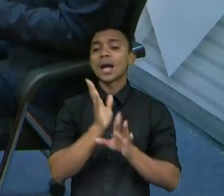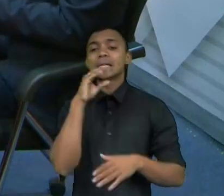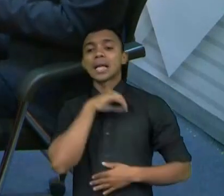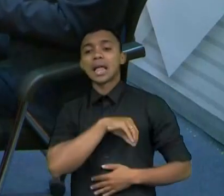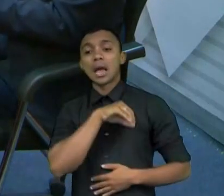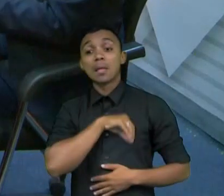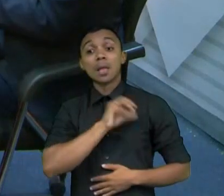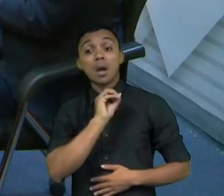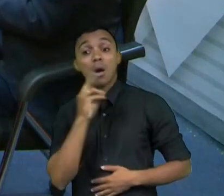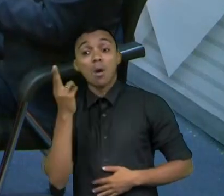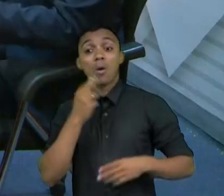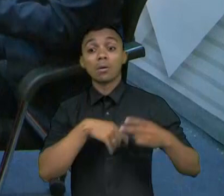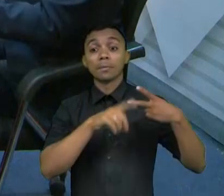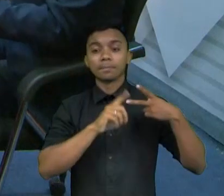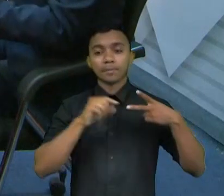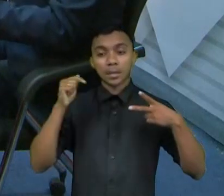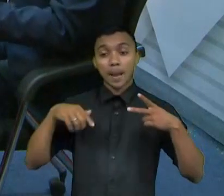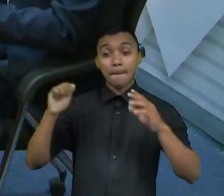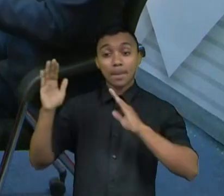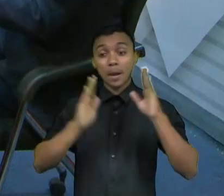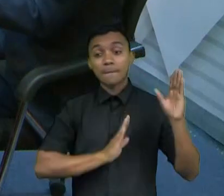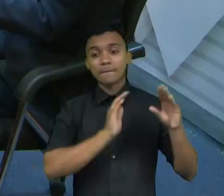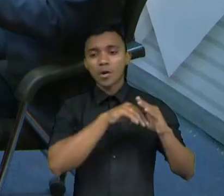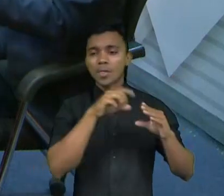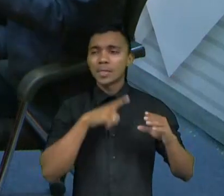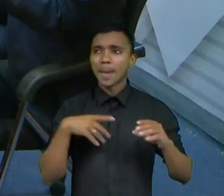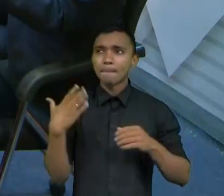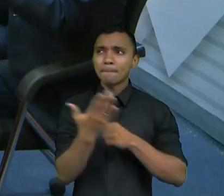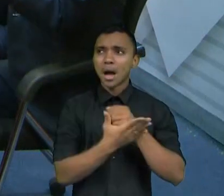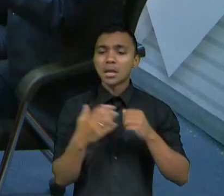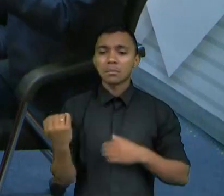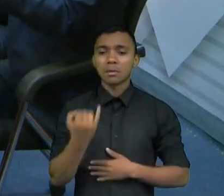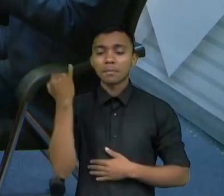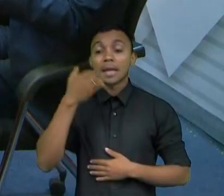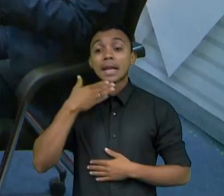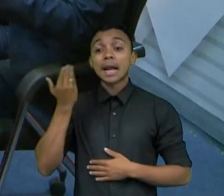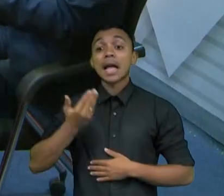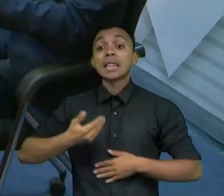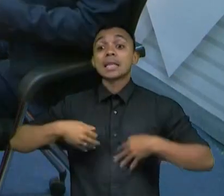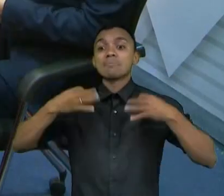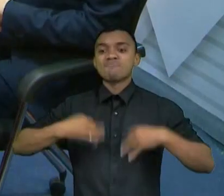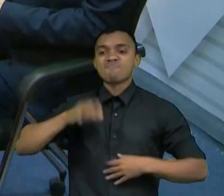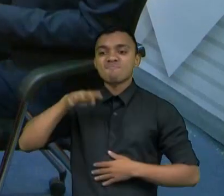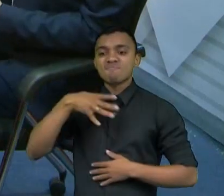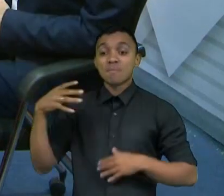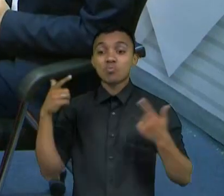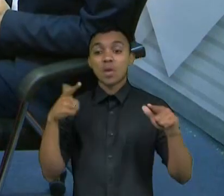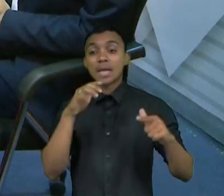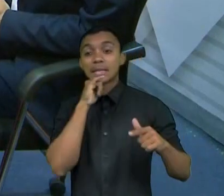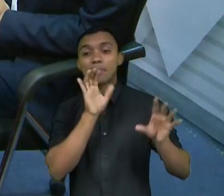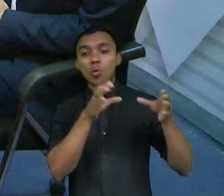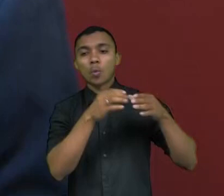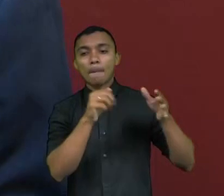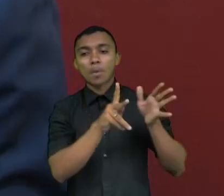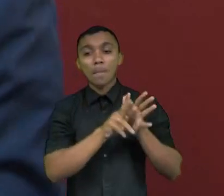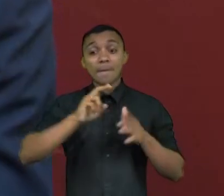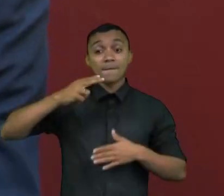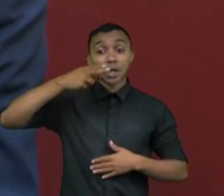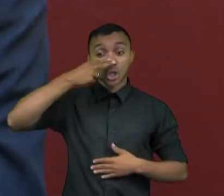variáveis que, por exemplo, para essa eleição são fundamentais e nós não temos, por exemplo, dados exatos. Por exemplo, a população evangélica no Brasil